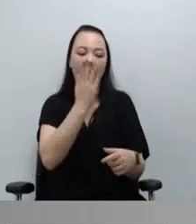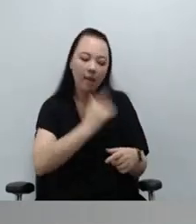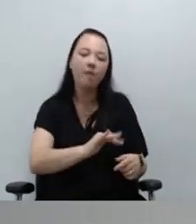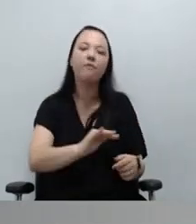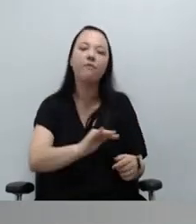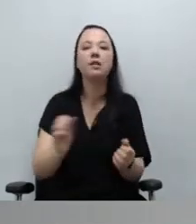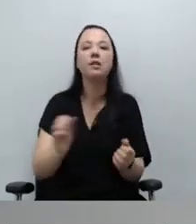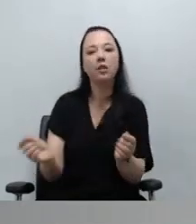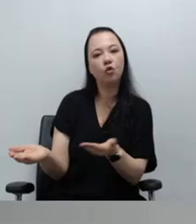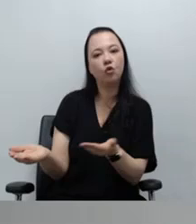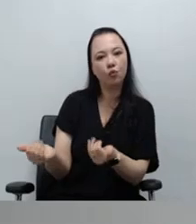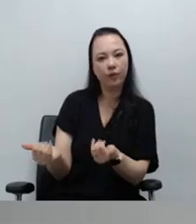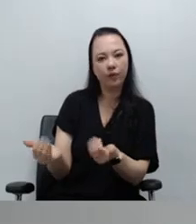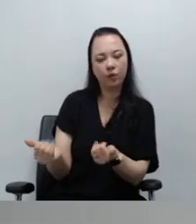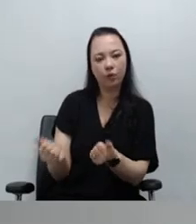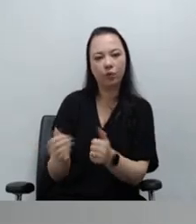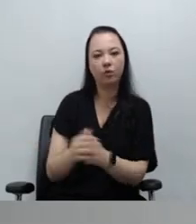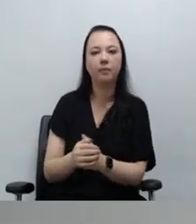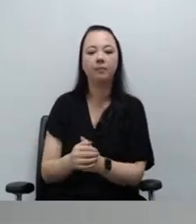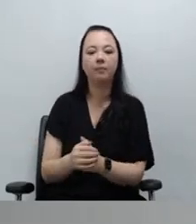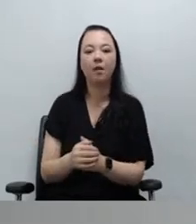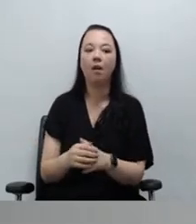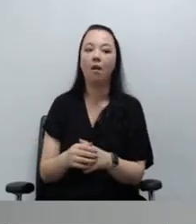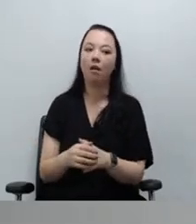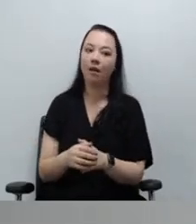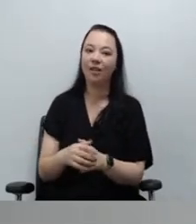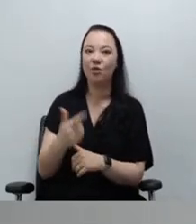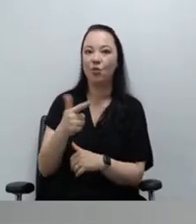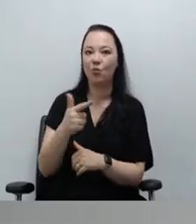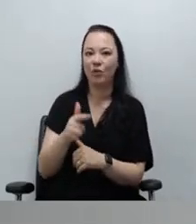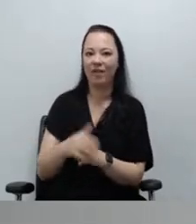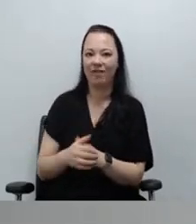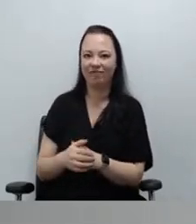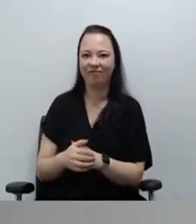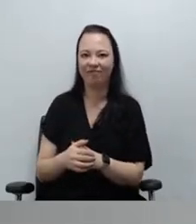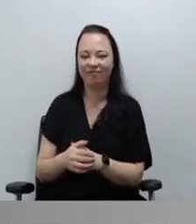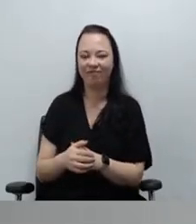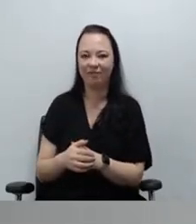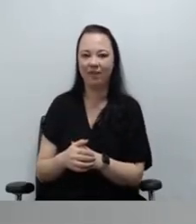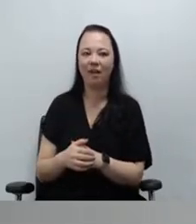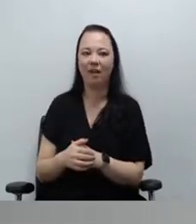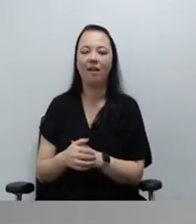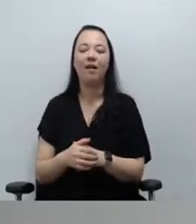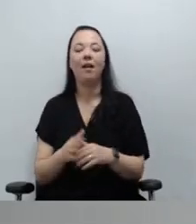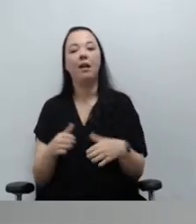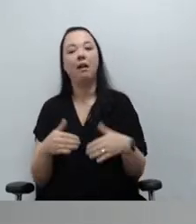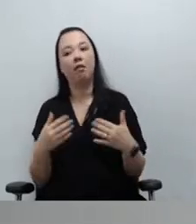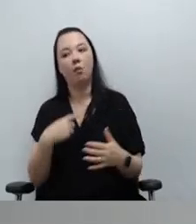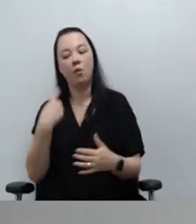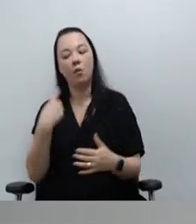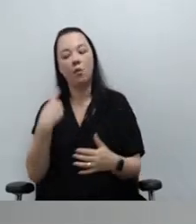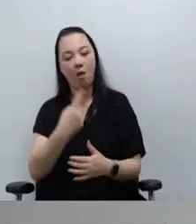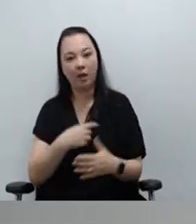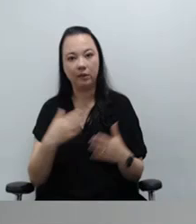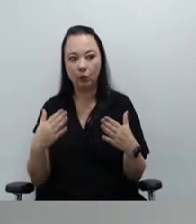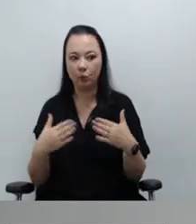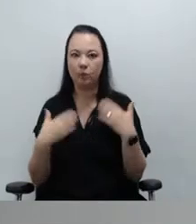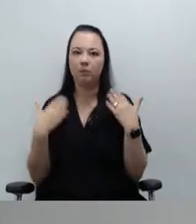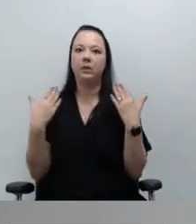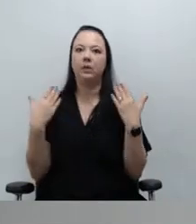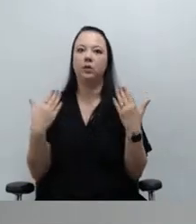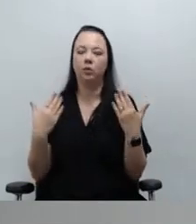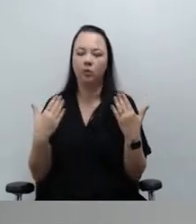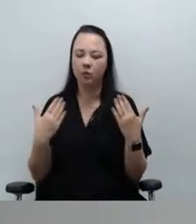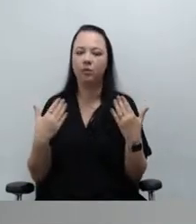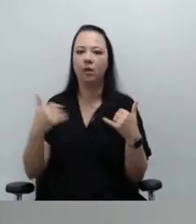da Infância e Juventude, fomos pegos de surpresa com essa decisão, com essas discussões, aliás, considerando que o